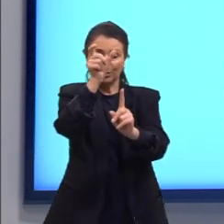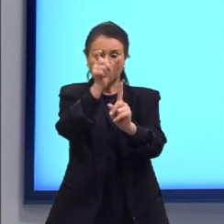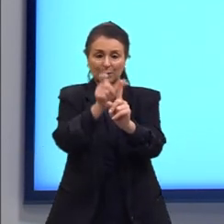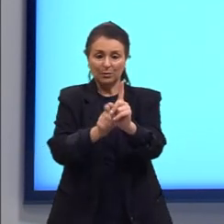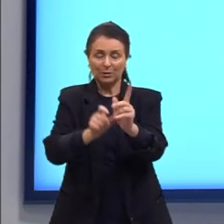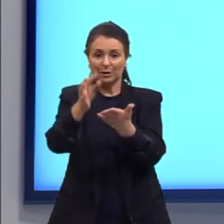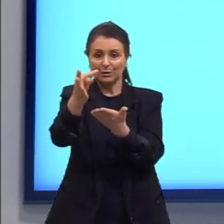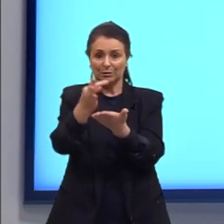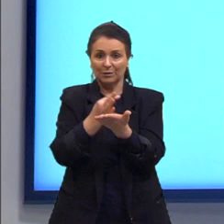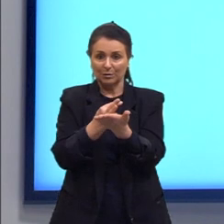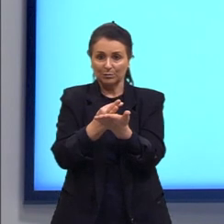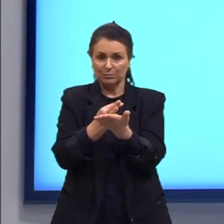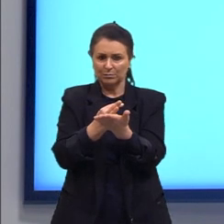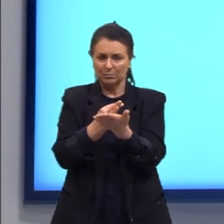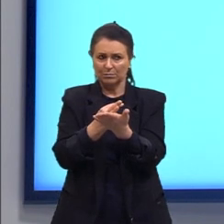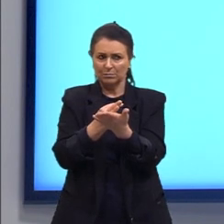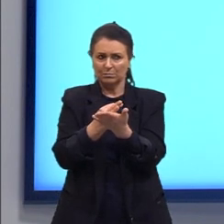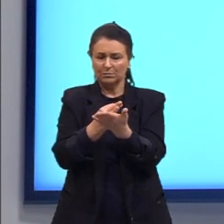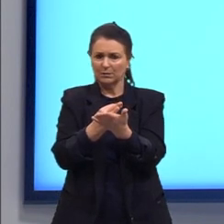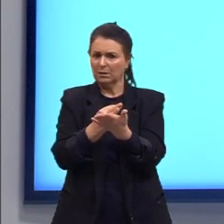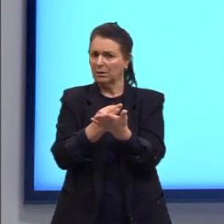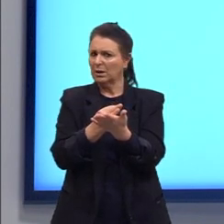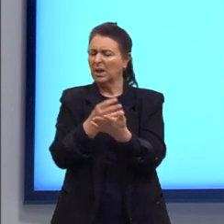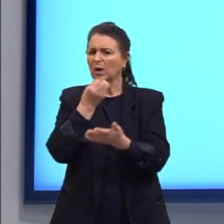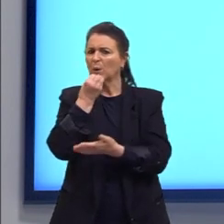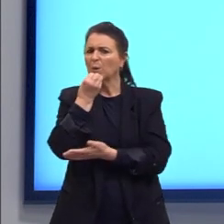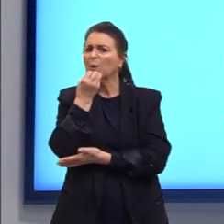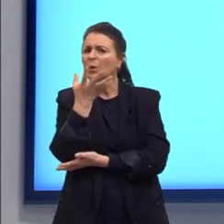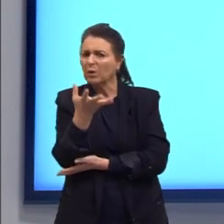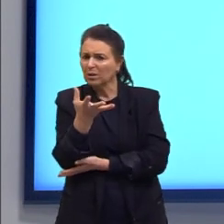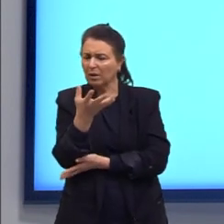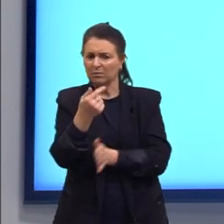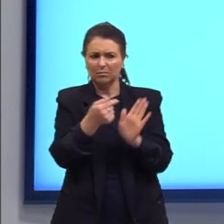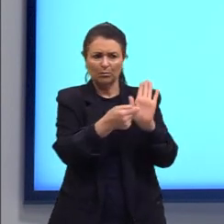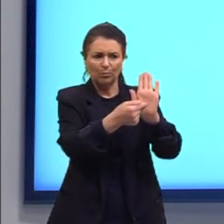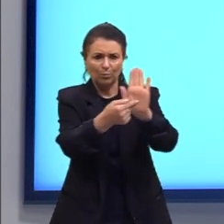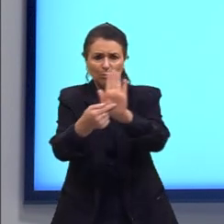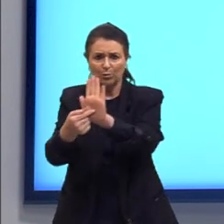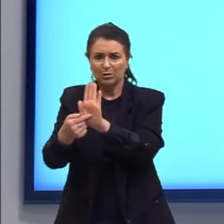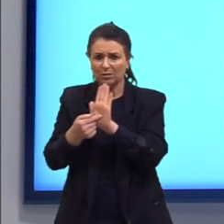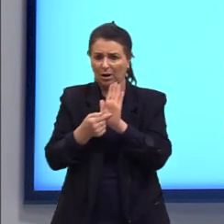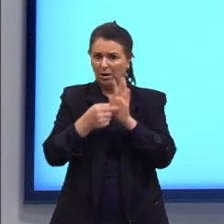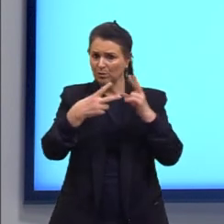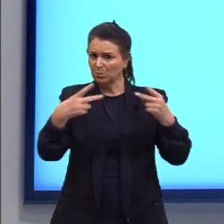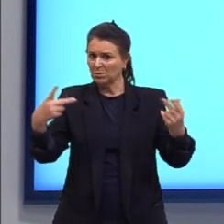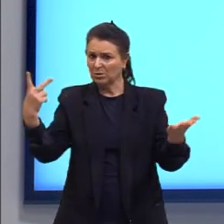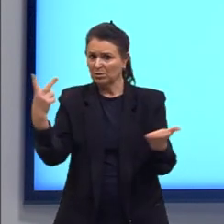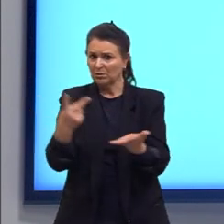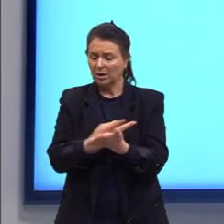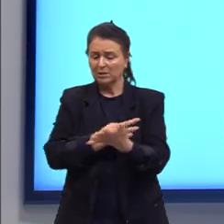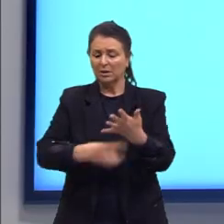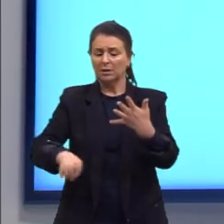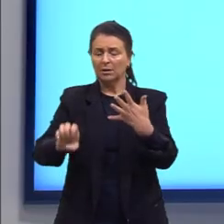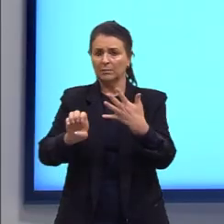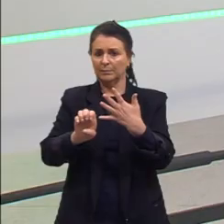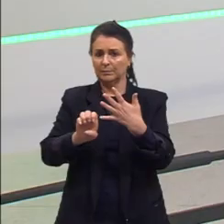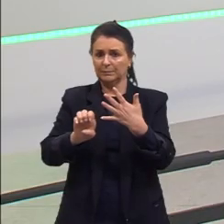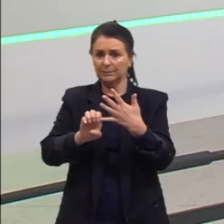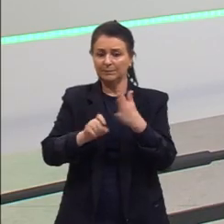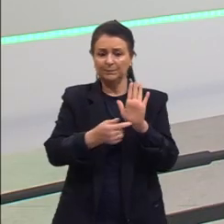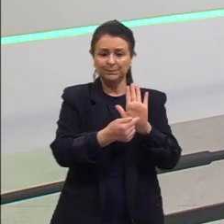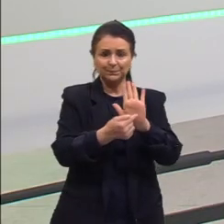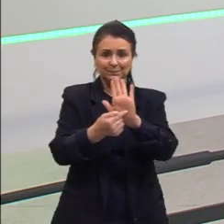texto. Será que é o fato dele contar os fatos que ocorrem? Ou a letra E, a